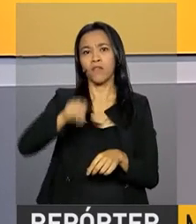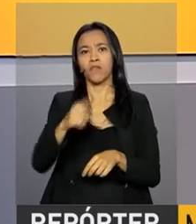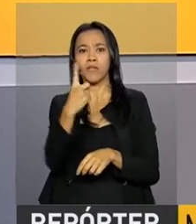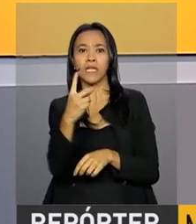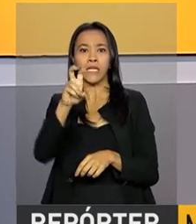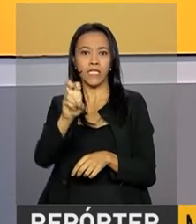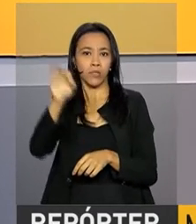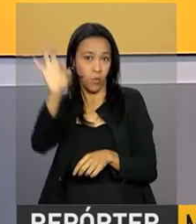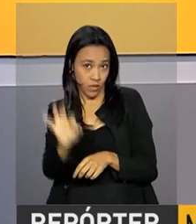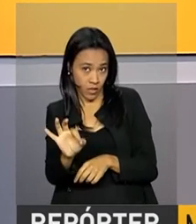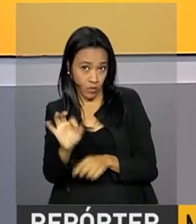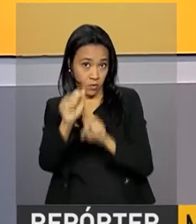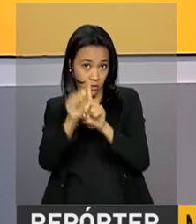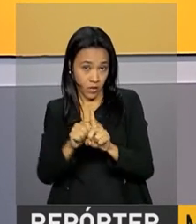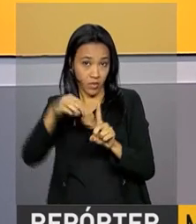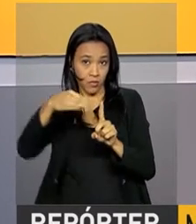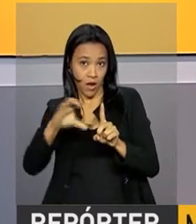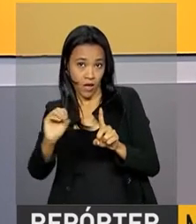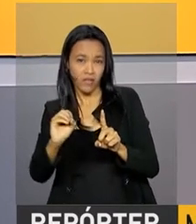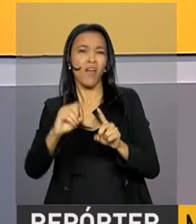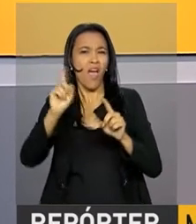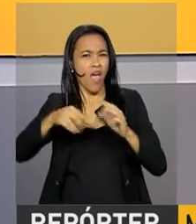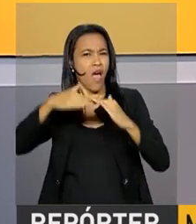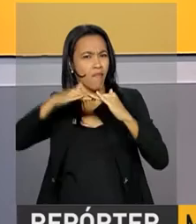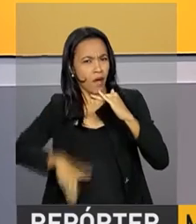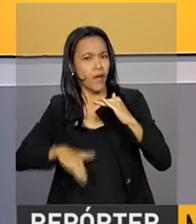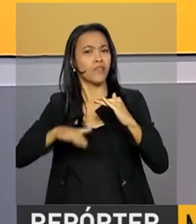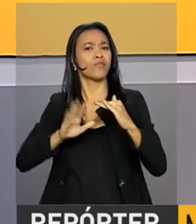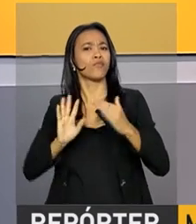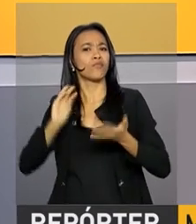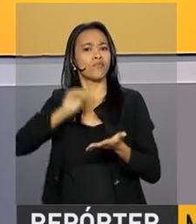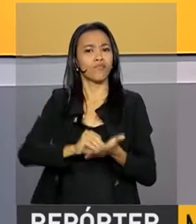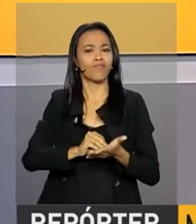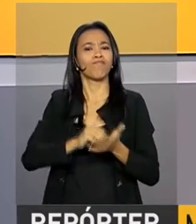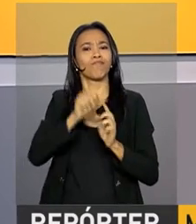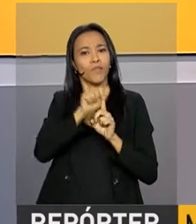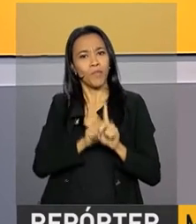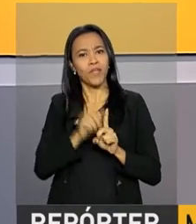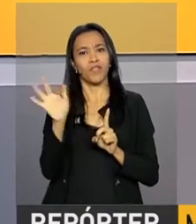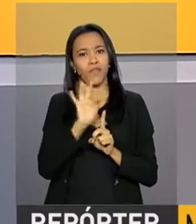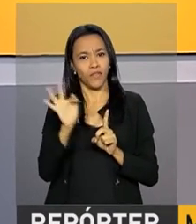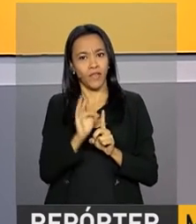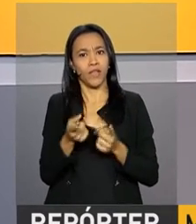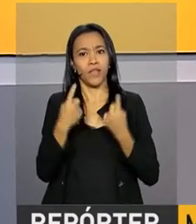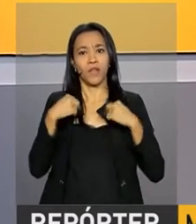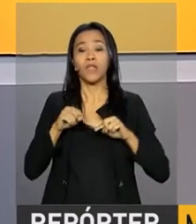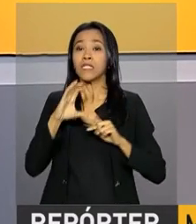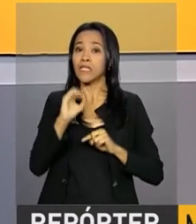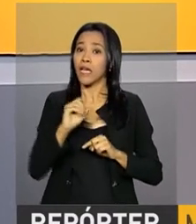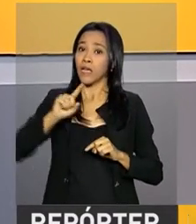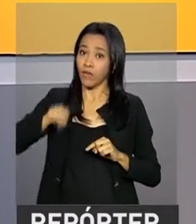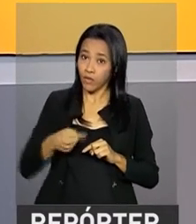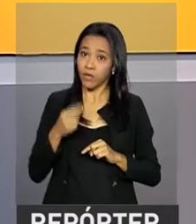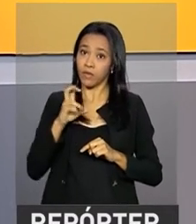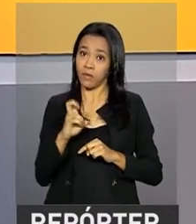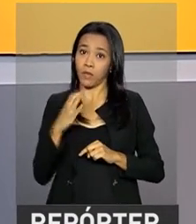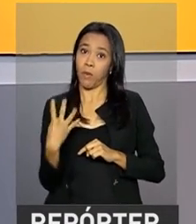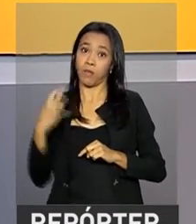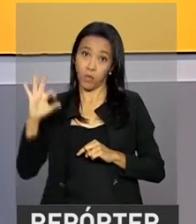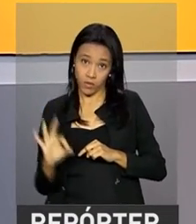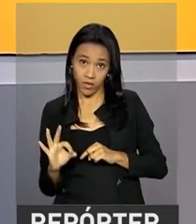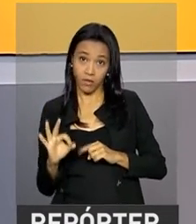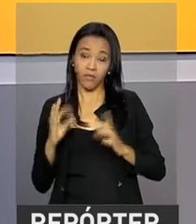março, taxa bem abaixo da registrada em fevereiro, que foi de 0,54%.